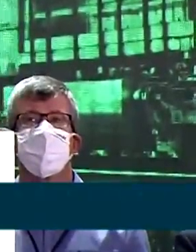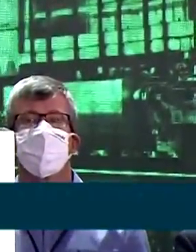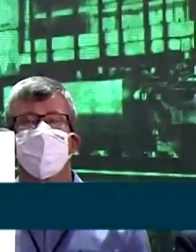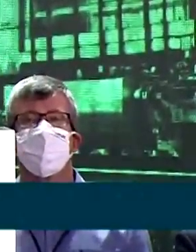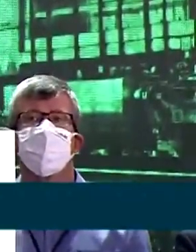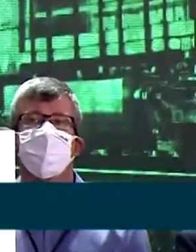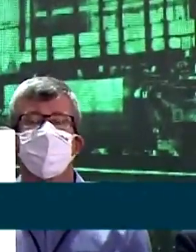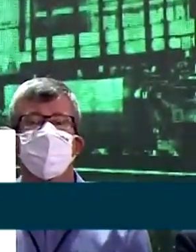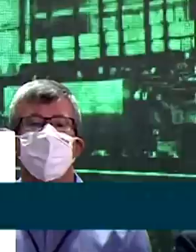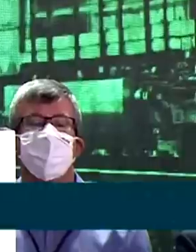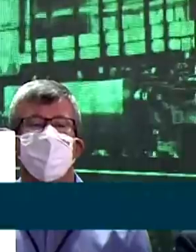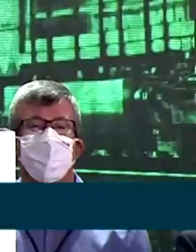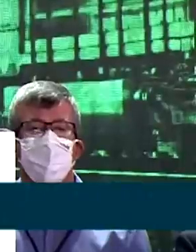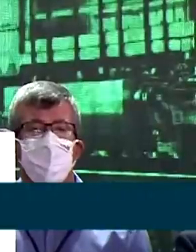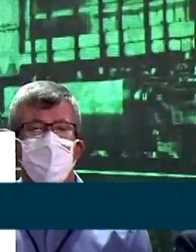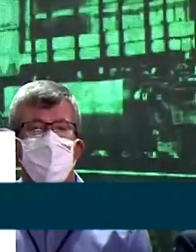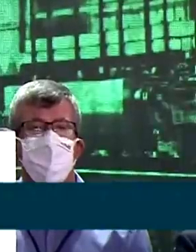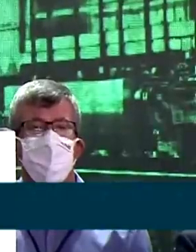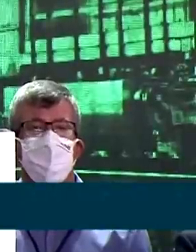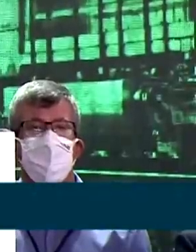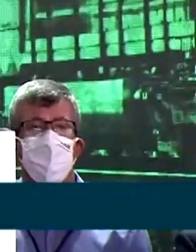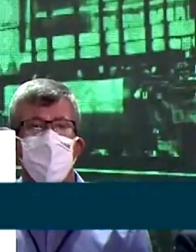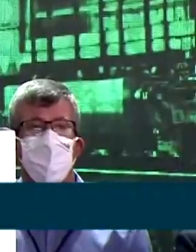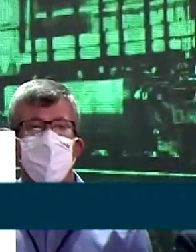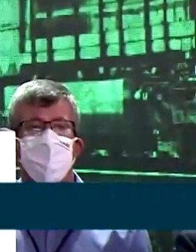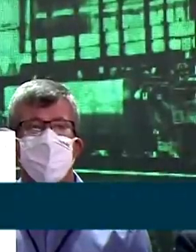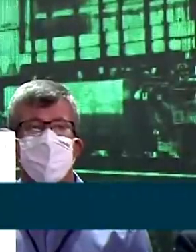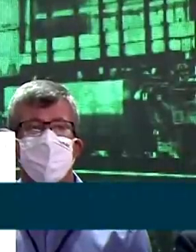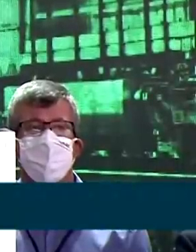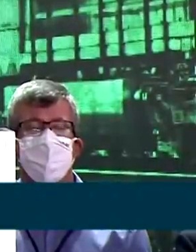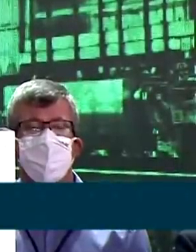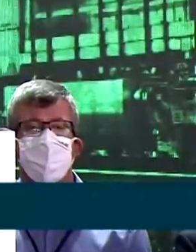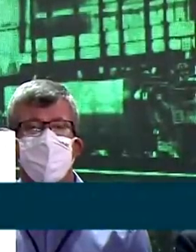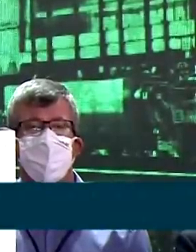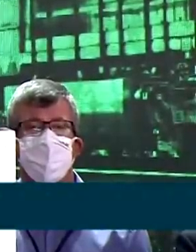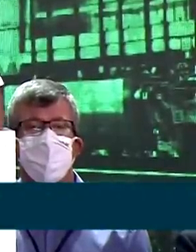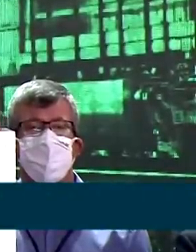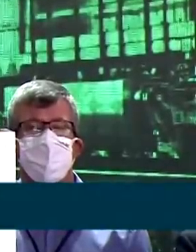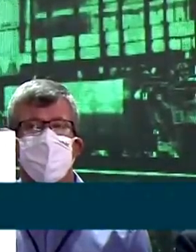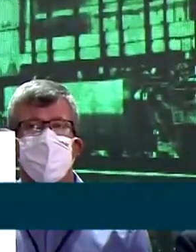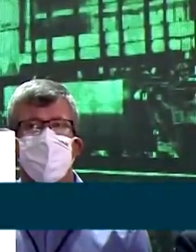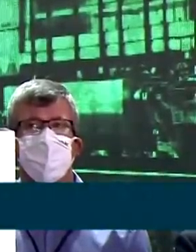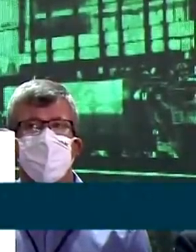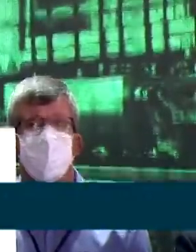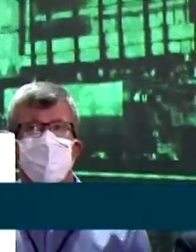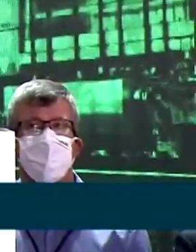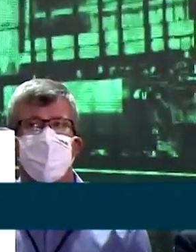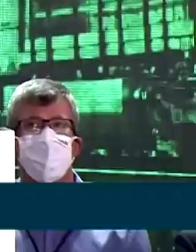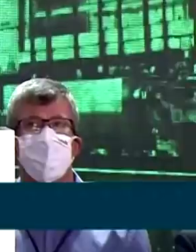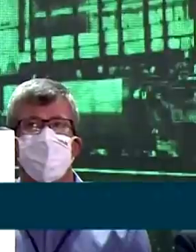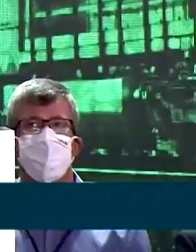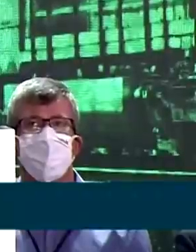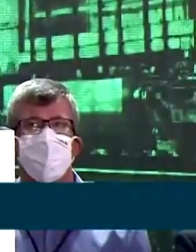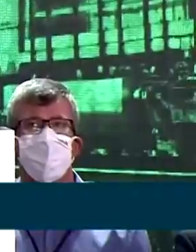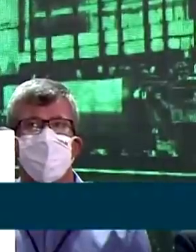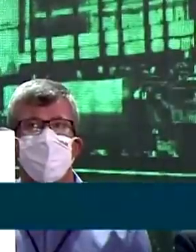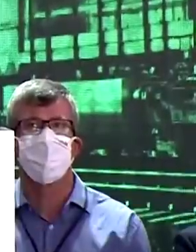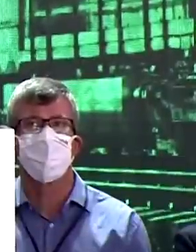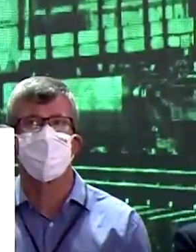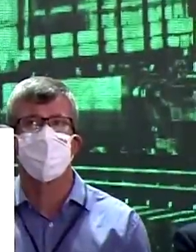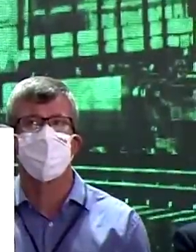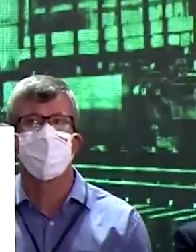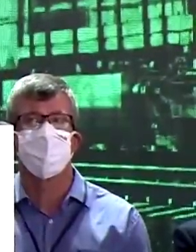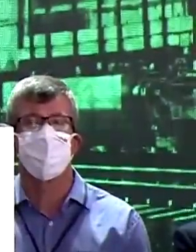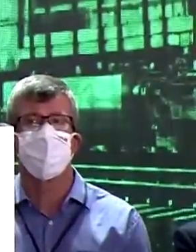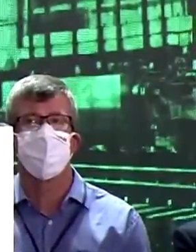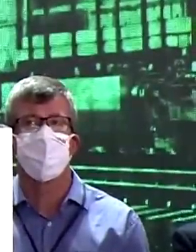entre outros servidores, que realmente tudo fazem para que a iniciativa privada, cada